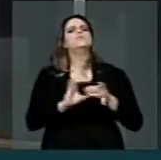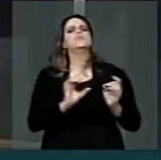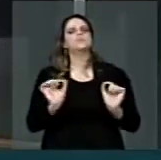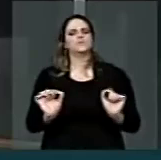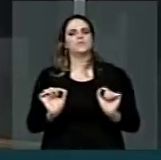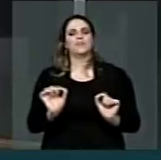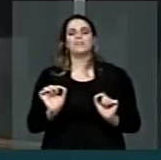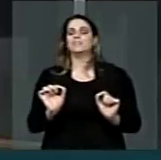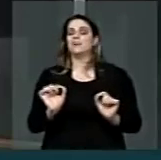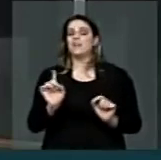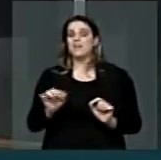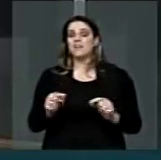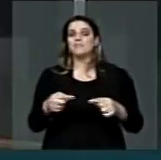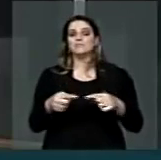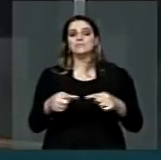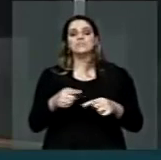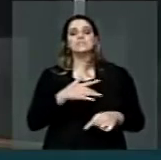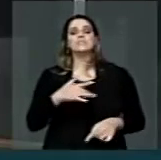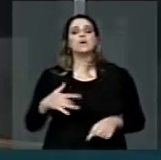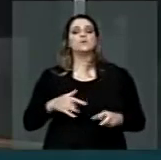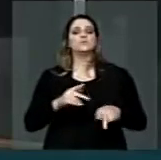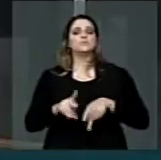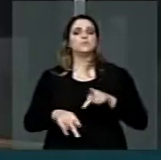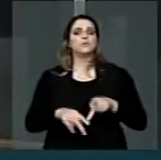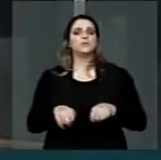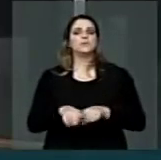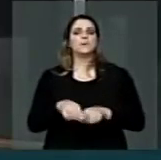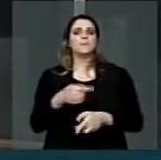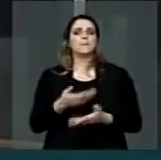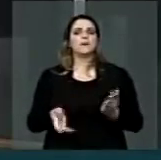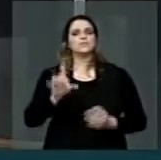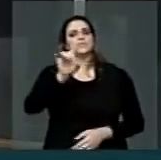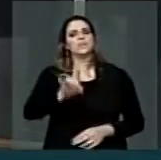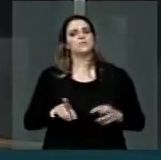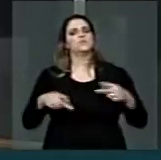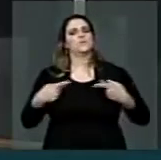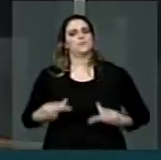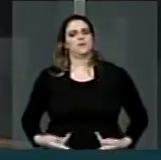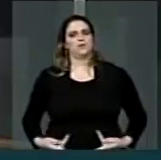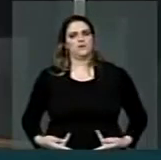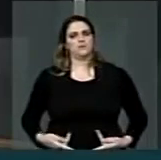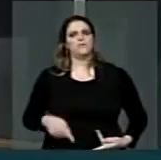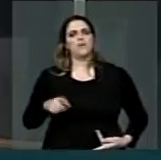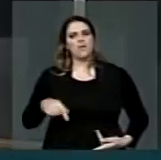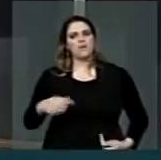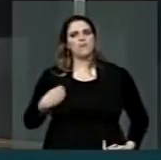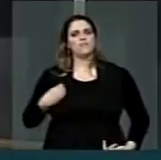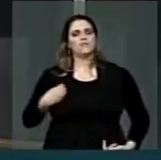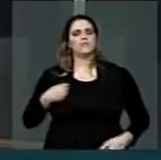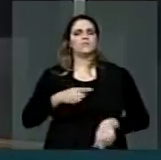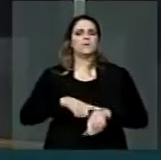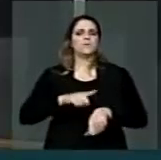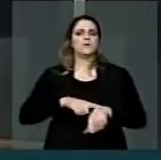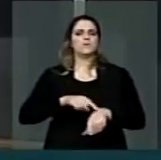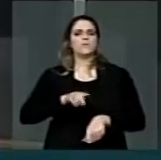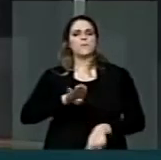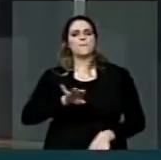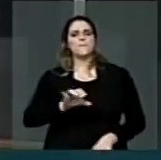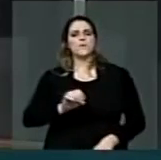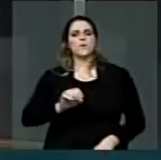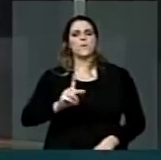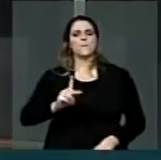pública e a violação de direitos humanos, tratando-se de um fenômeno biopsicossocial. O Brasil tem